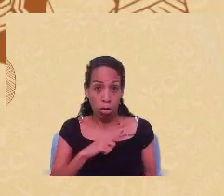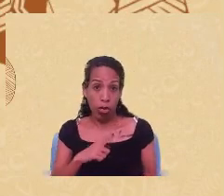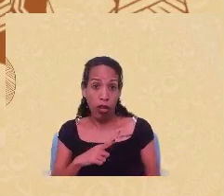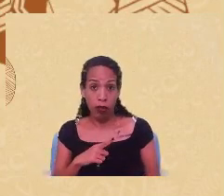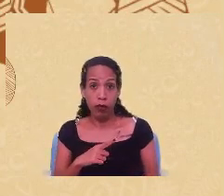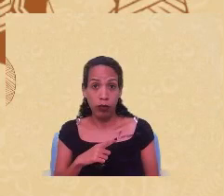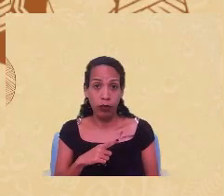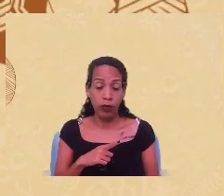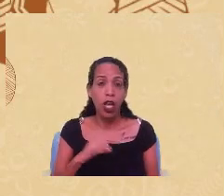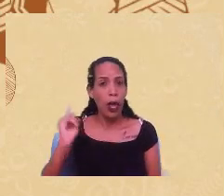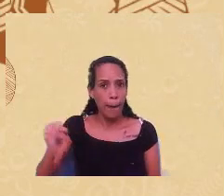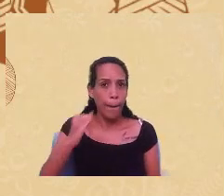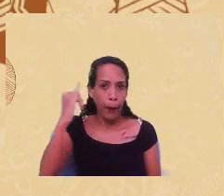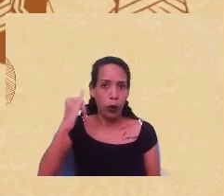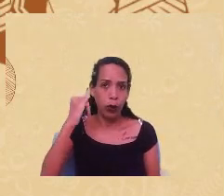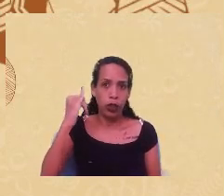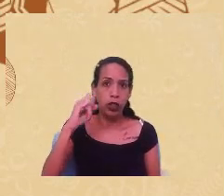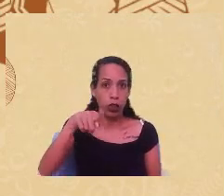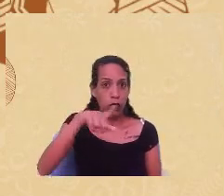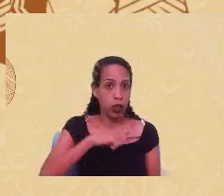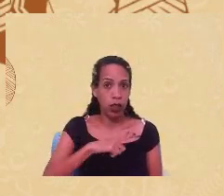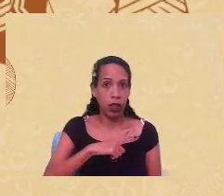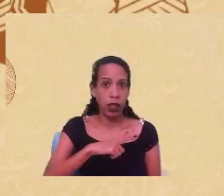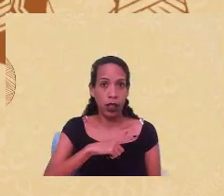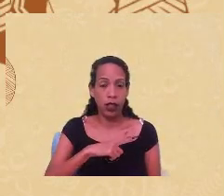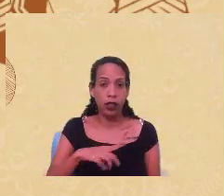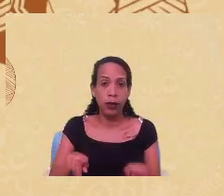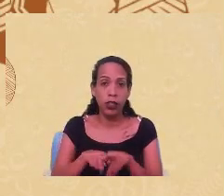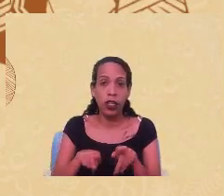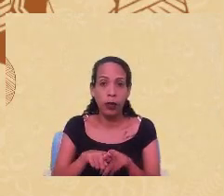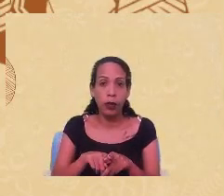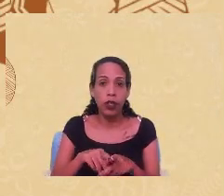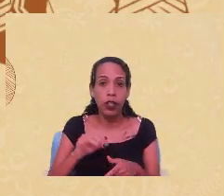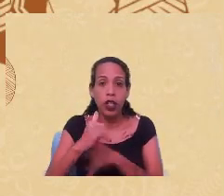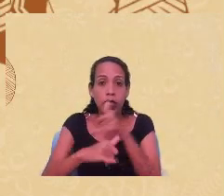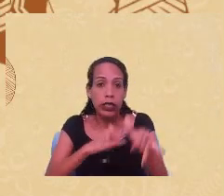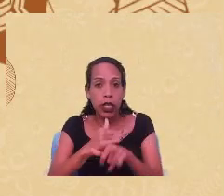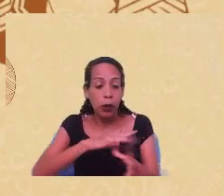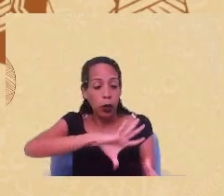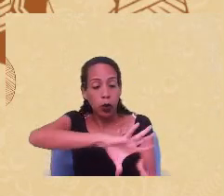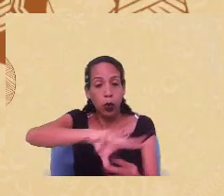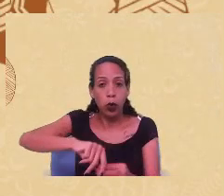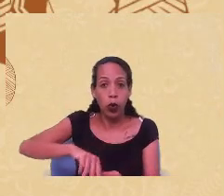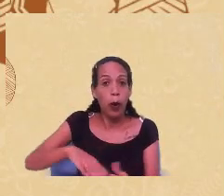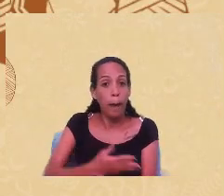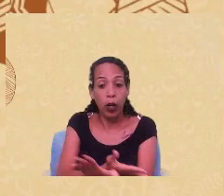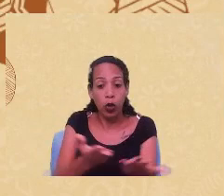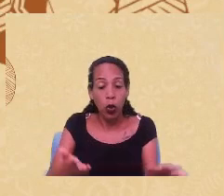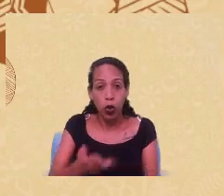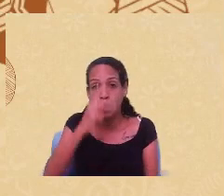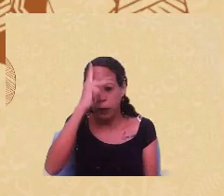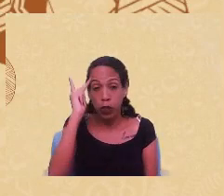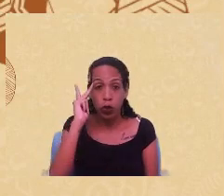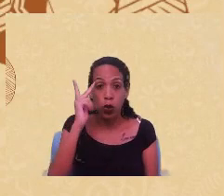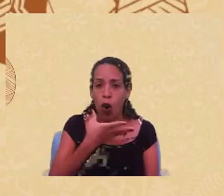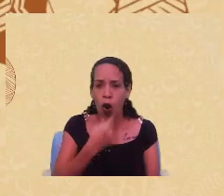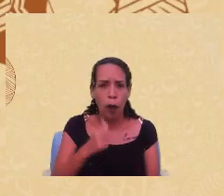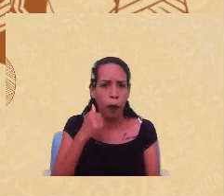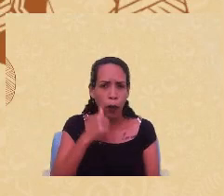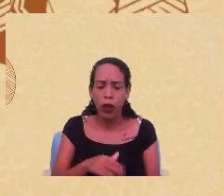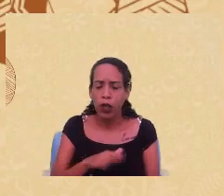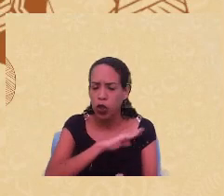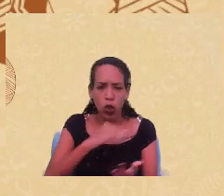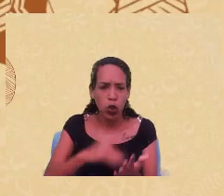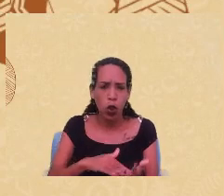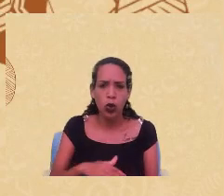a importância de você ter um sistema universal, um sistema para todos, todas e todos, impõe que